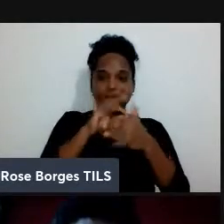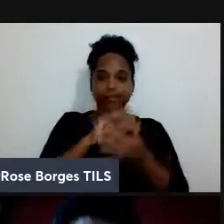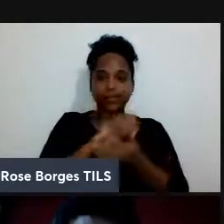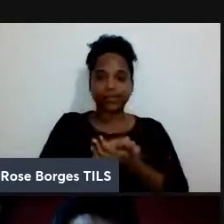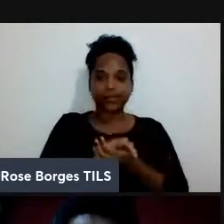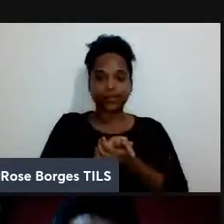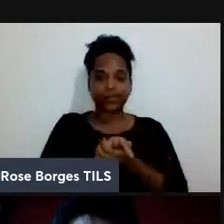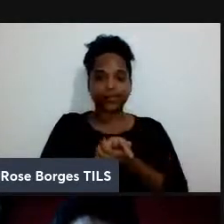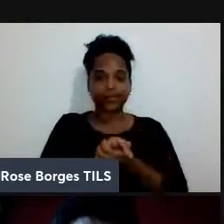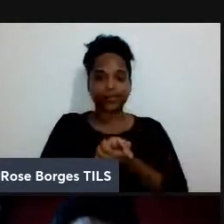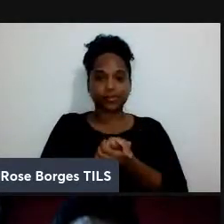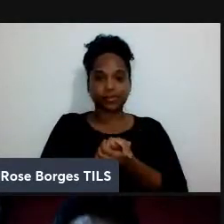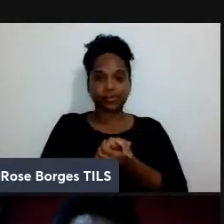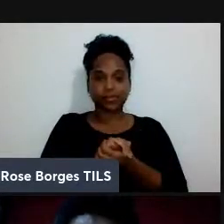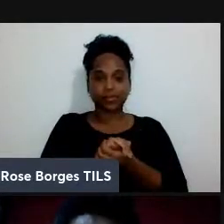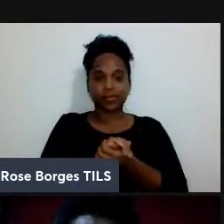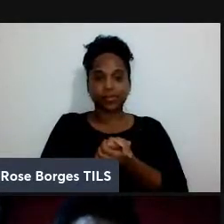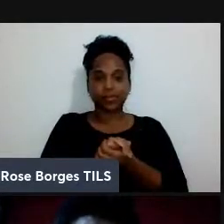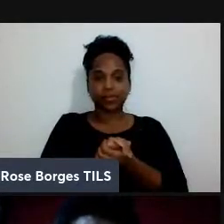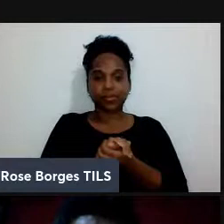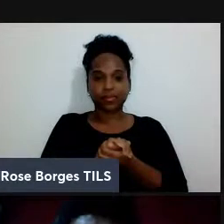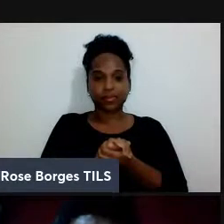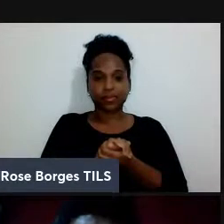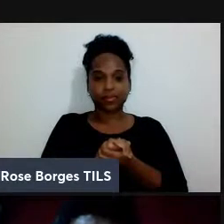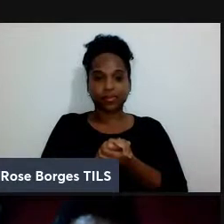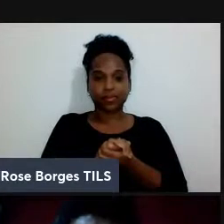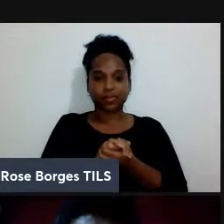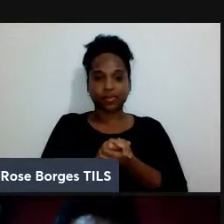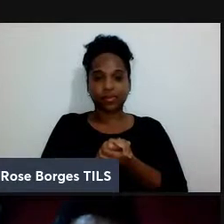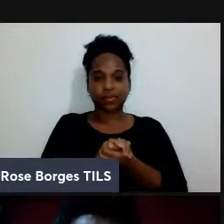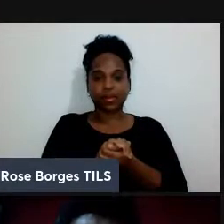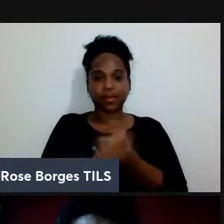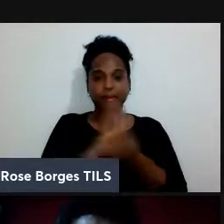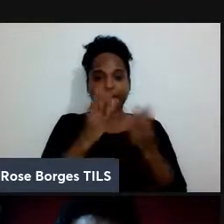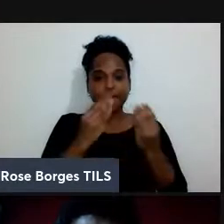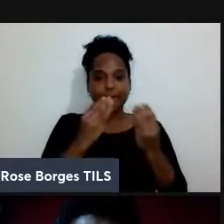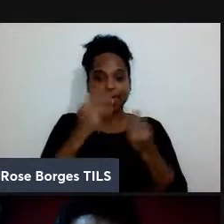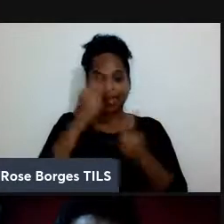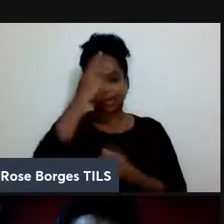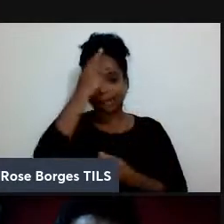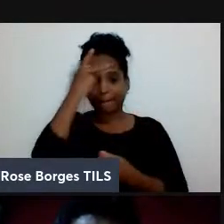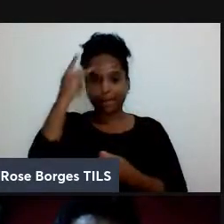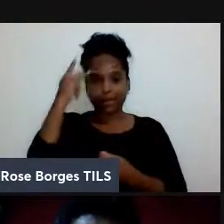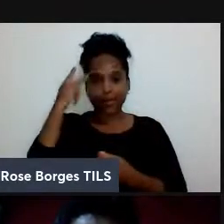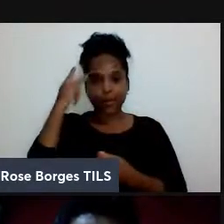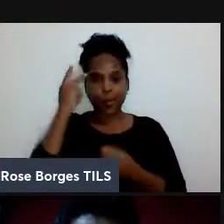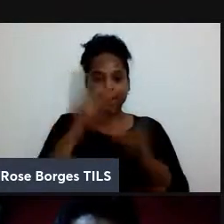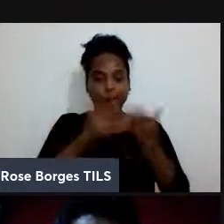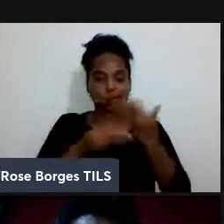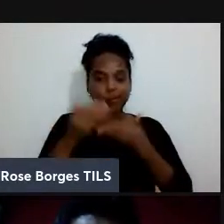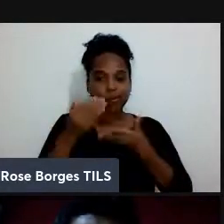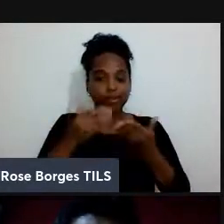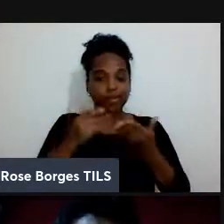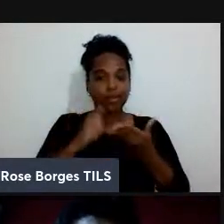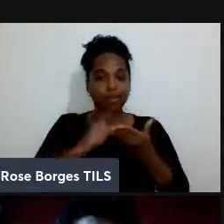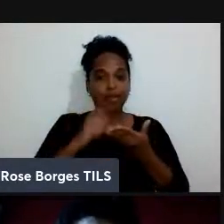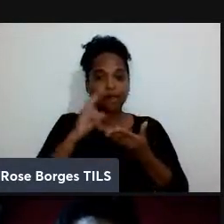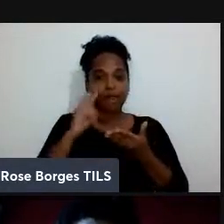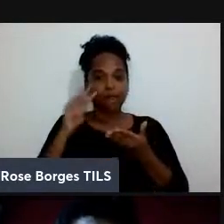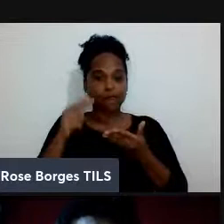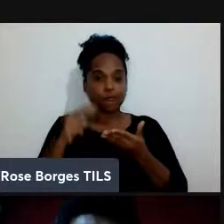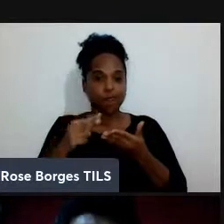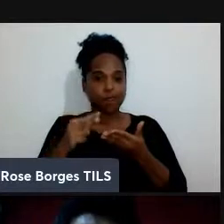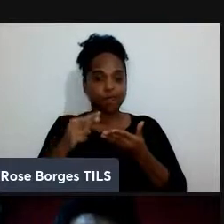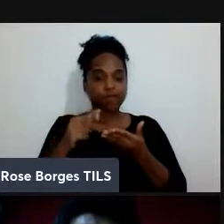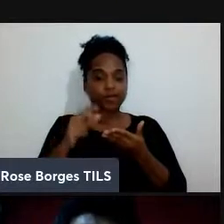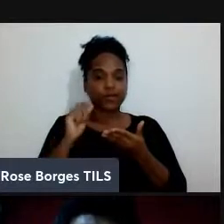projetos científicos então é muito dinheiro envolvido é muito tempo envolvido e o que a gente tem visto é o contrário essas pessoas estão